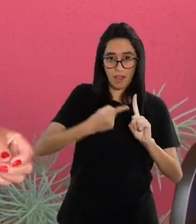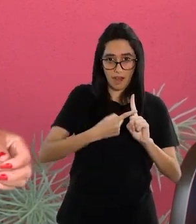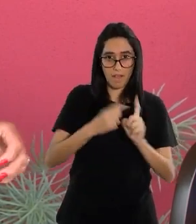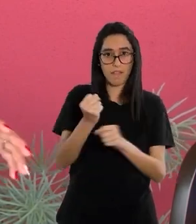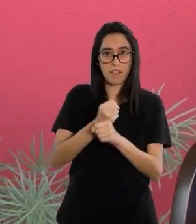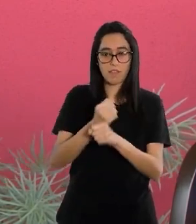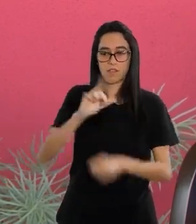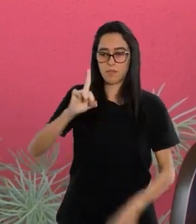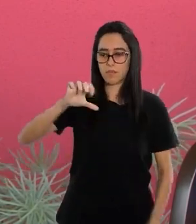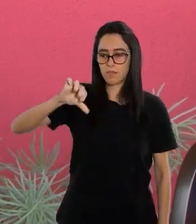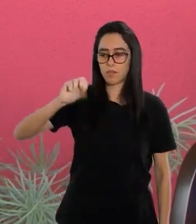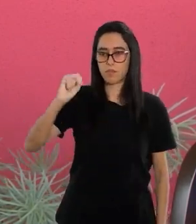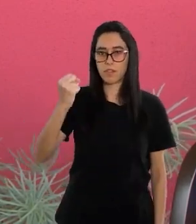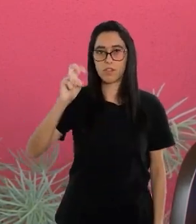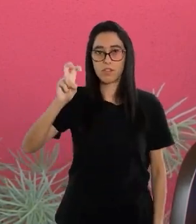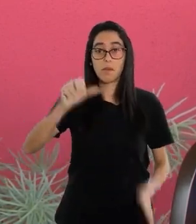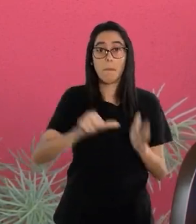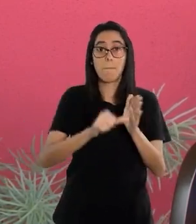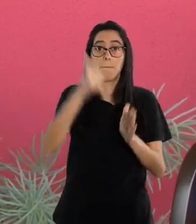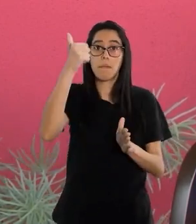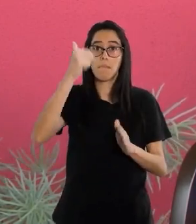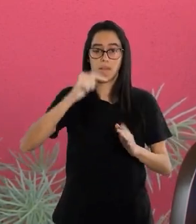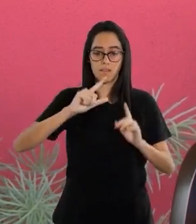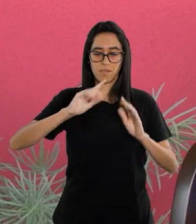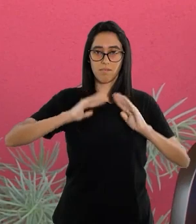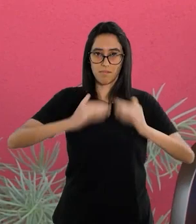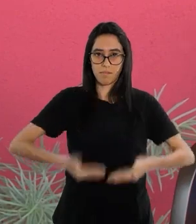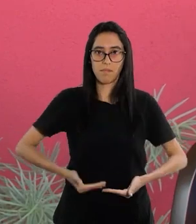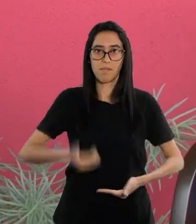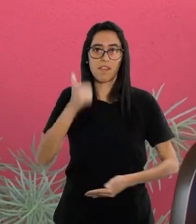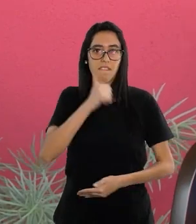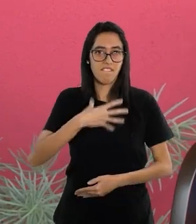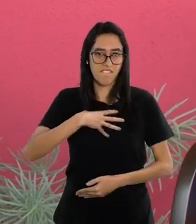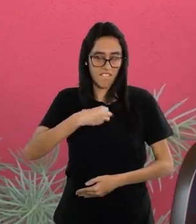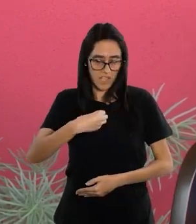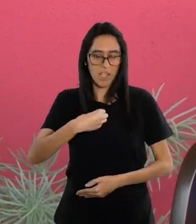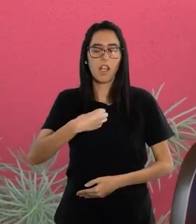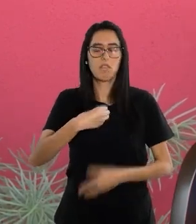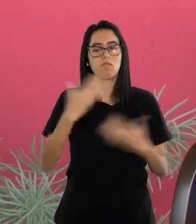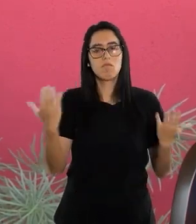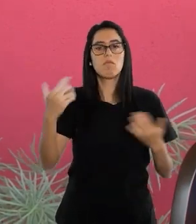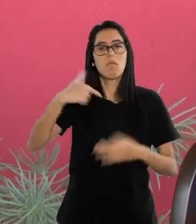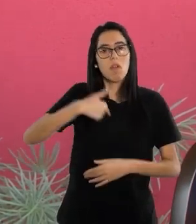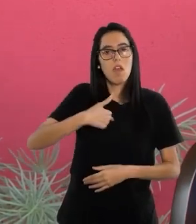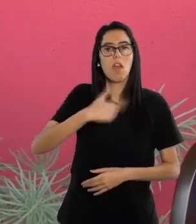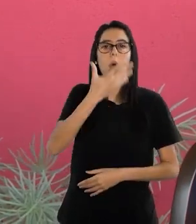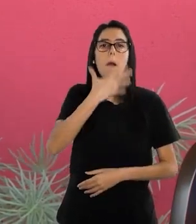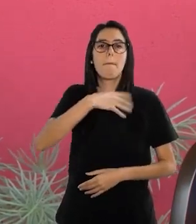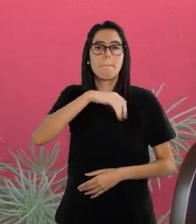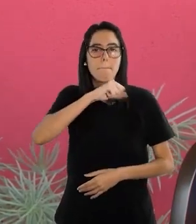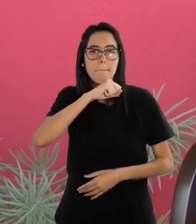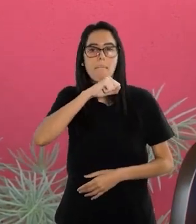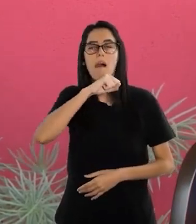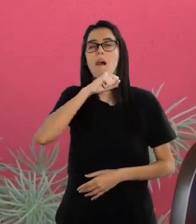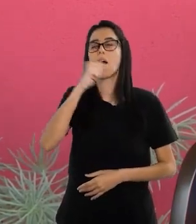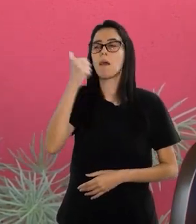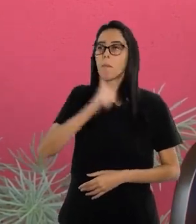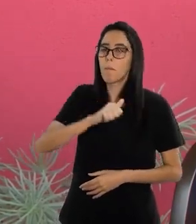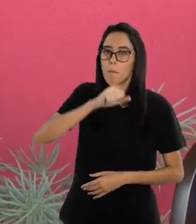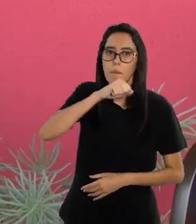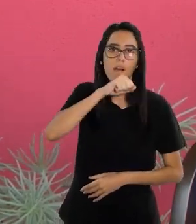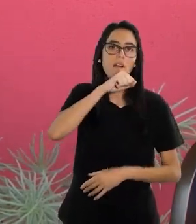Isso foi em 85 da minha primeira filha. E veio eu, meu pai, minha